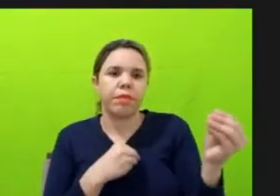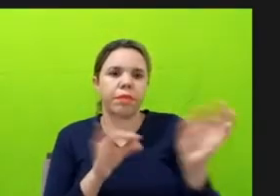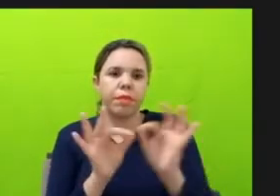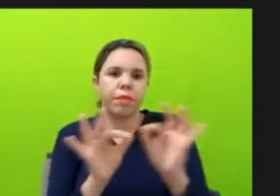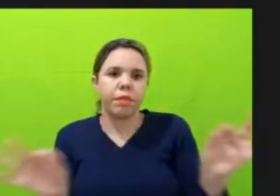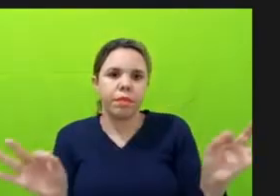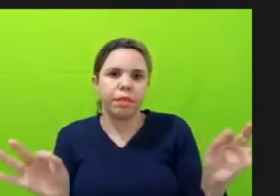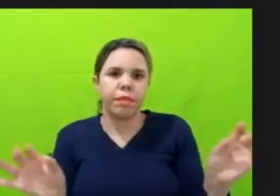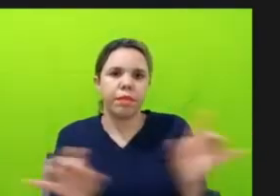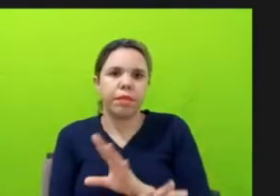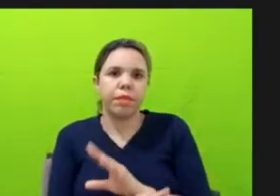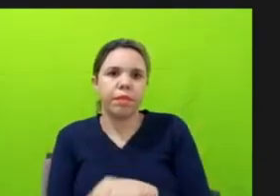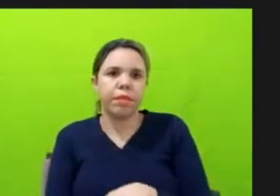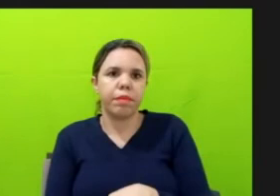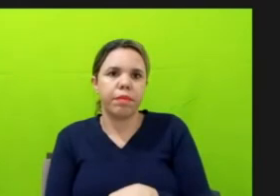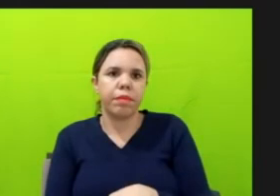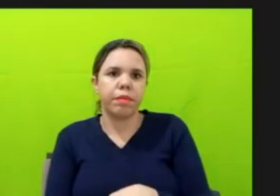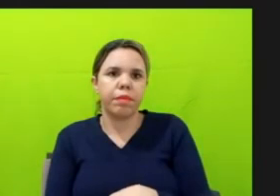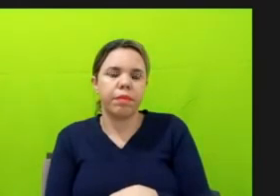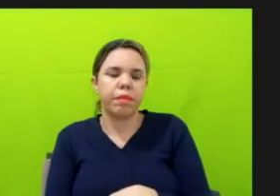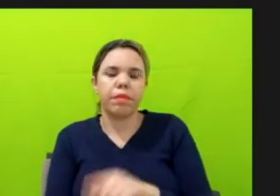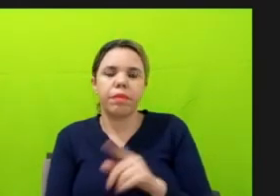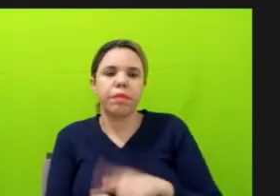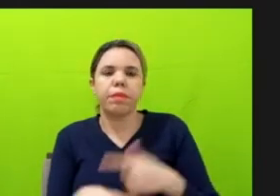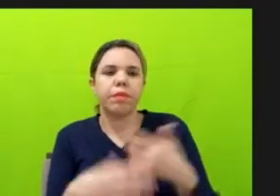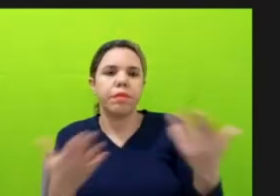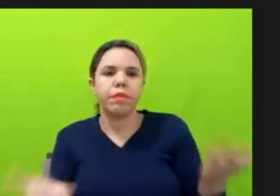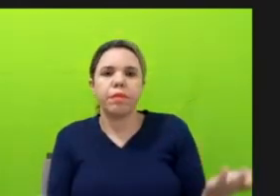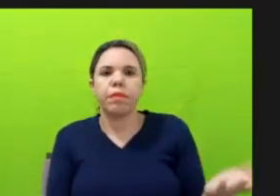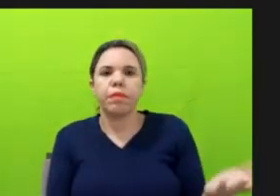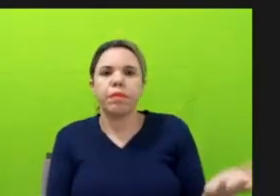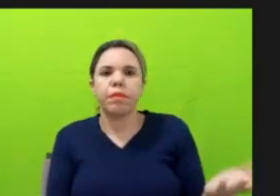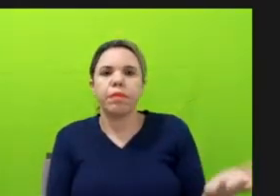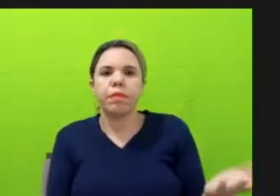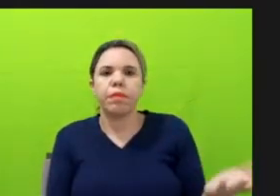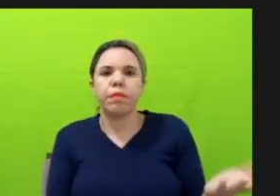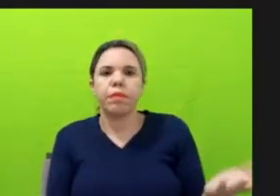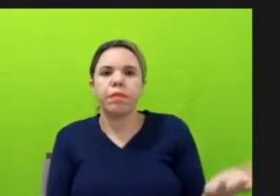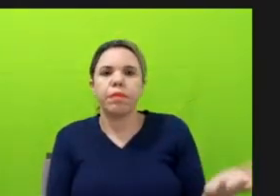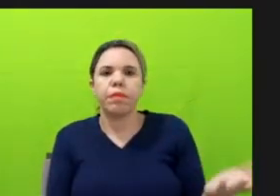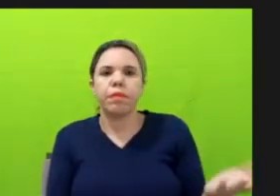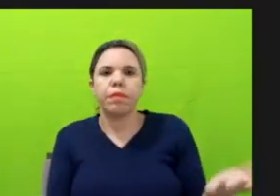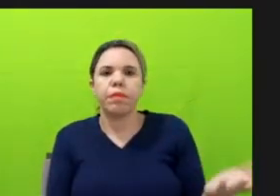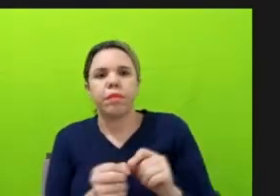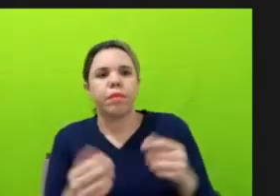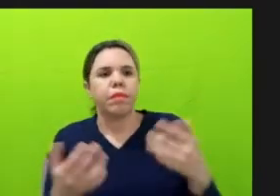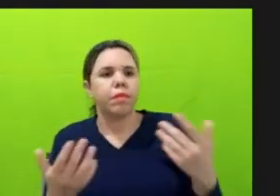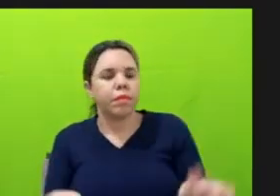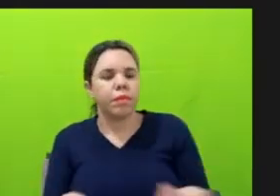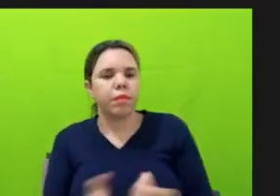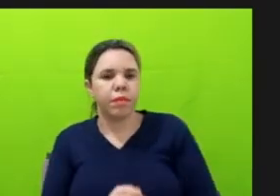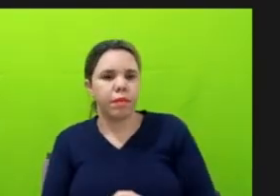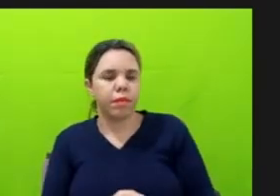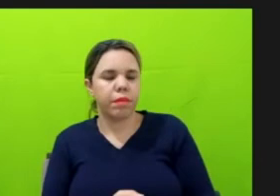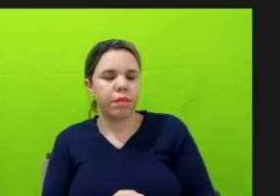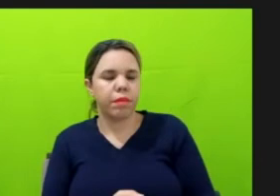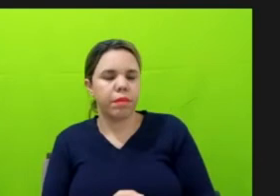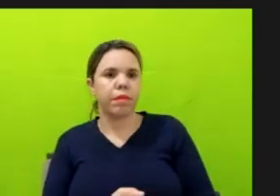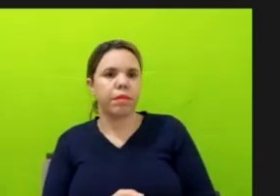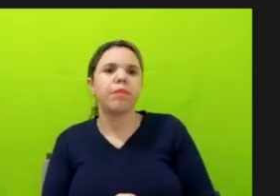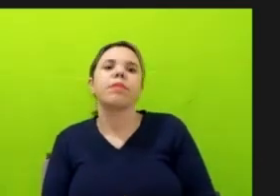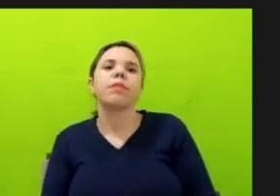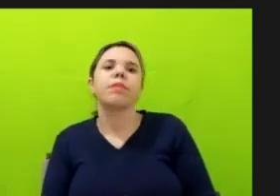sumiu de uma hora para a outra isso, então, tudo o que tinha feito, de 2000 e da época do governo Fernando Henrique